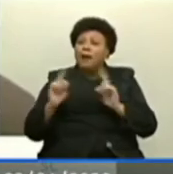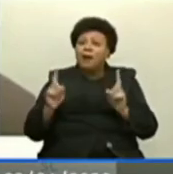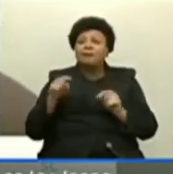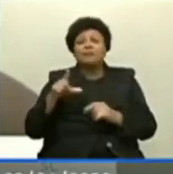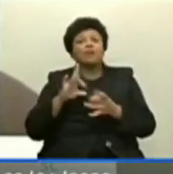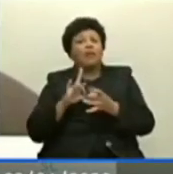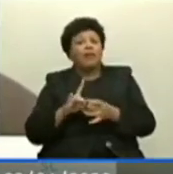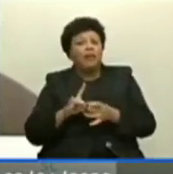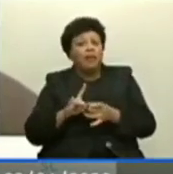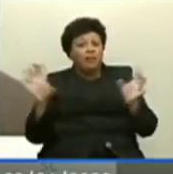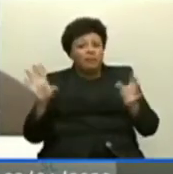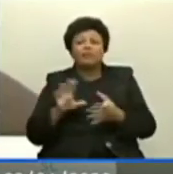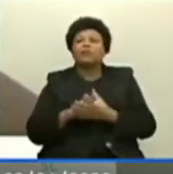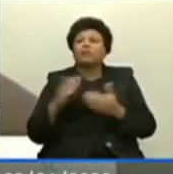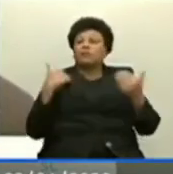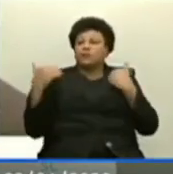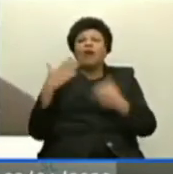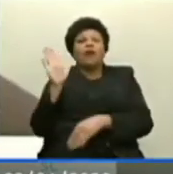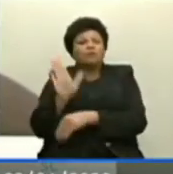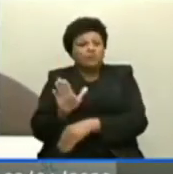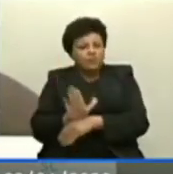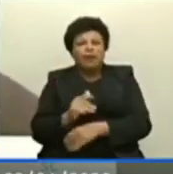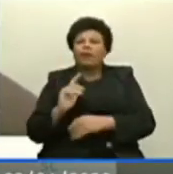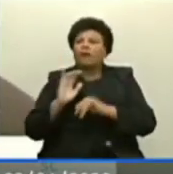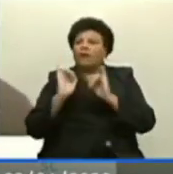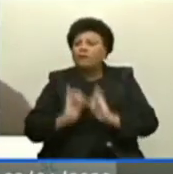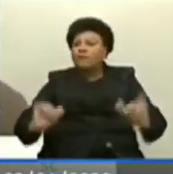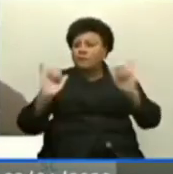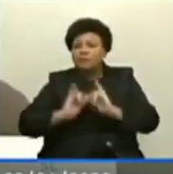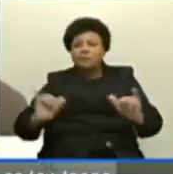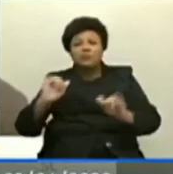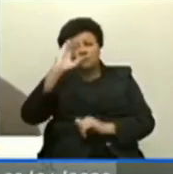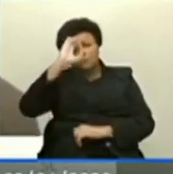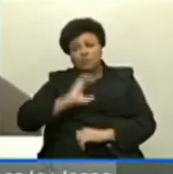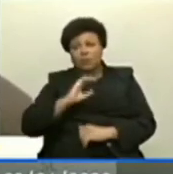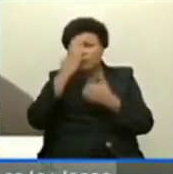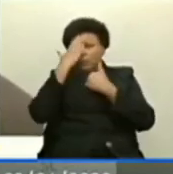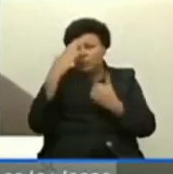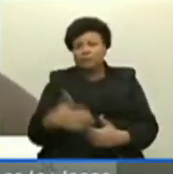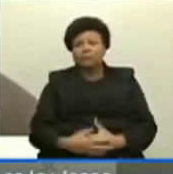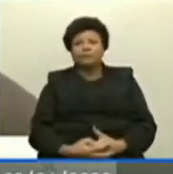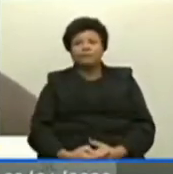disposição sempre para contribuir e levar informação ao cidadão. Muito obrigada.